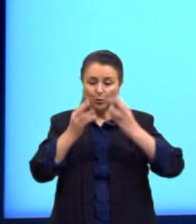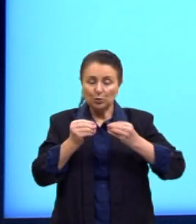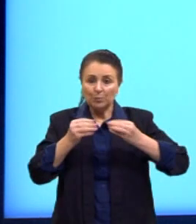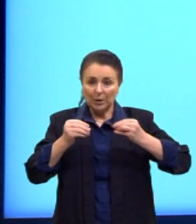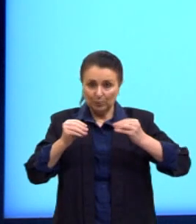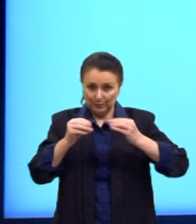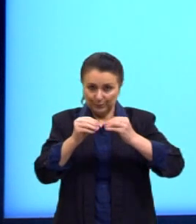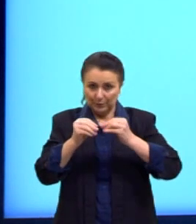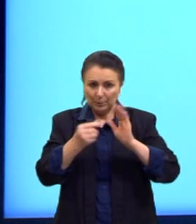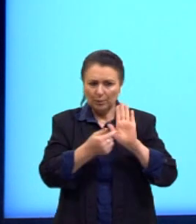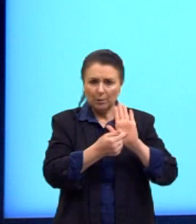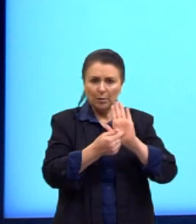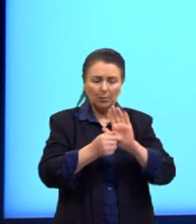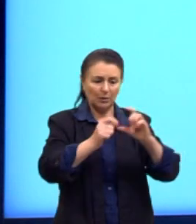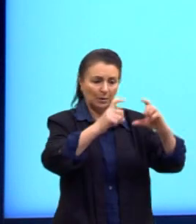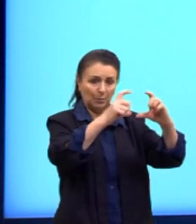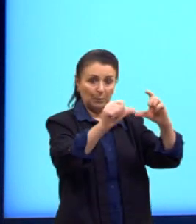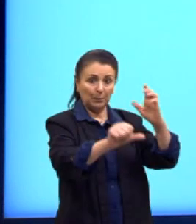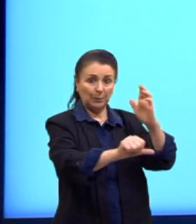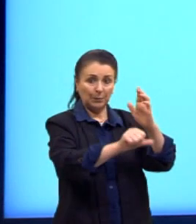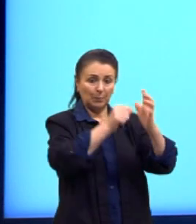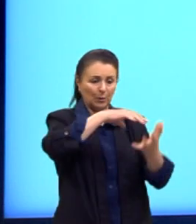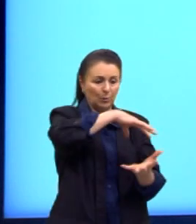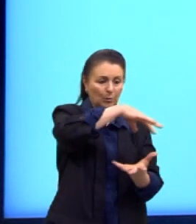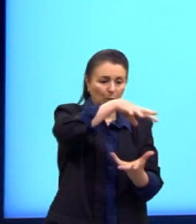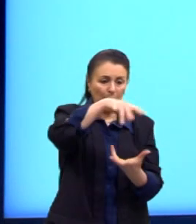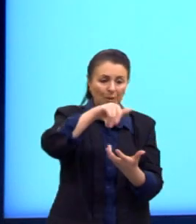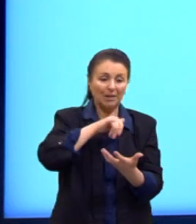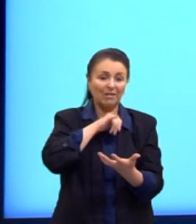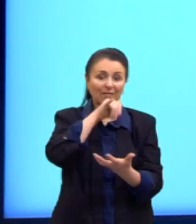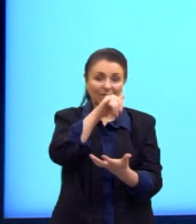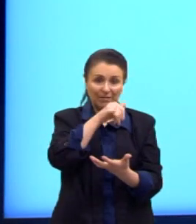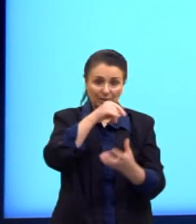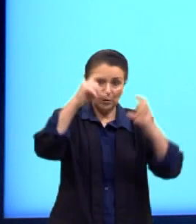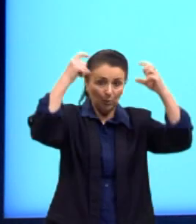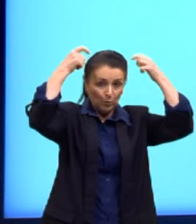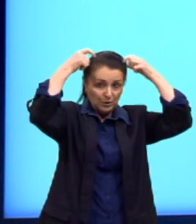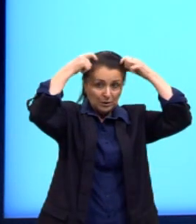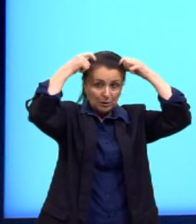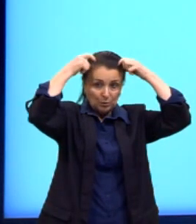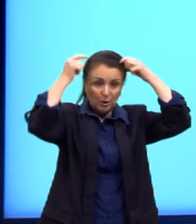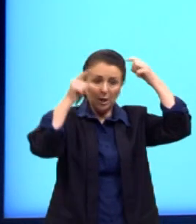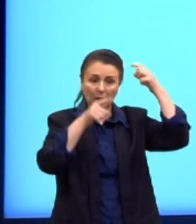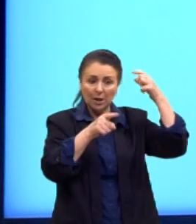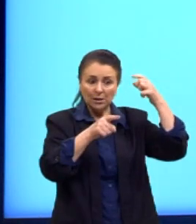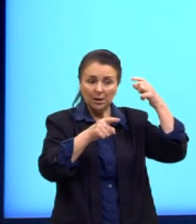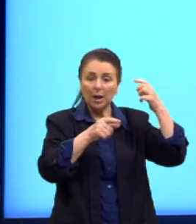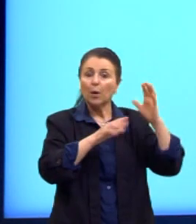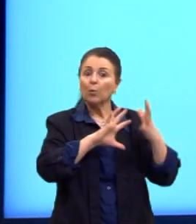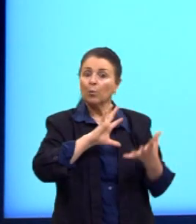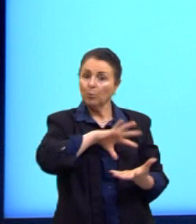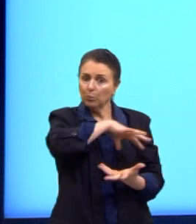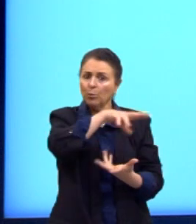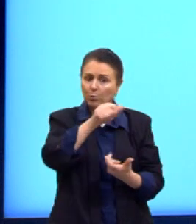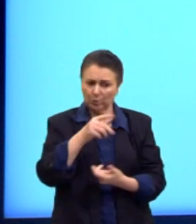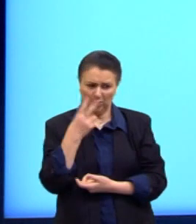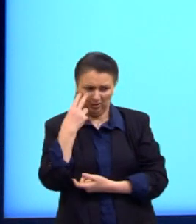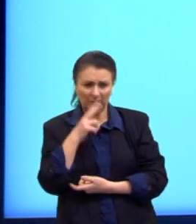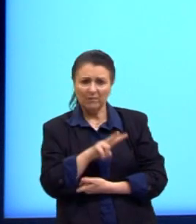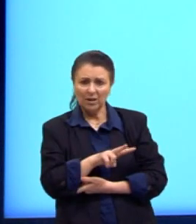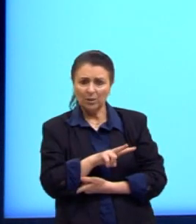quadrinho um globo. E ela diz para o ursinho, Olha, este é o mundo. Está vendo?